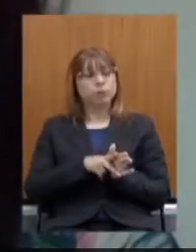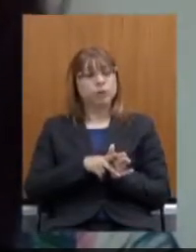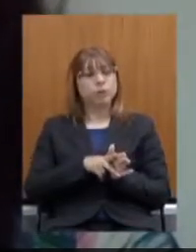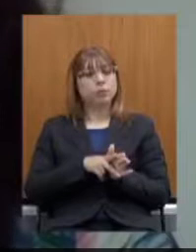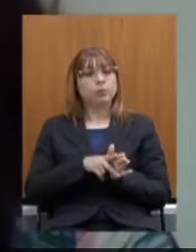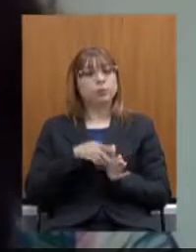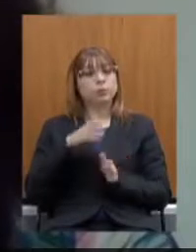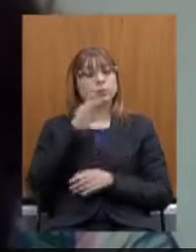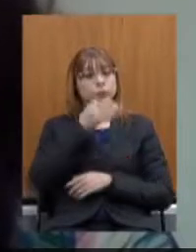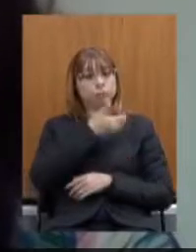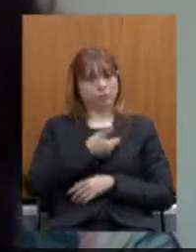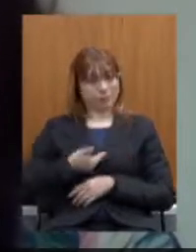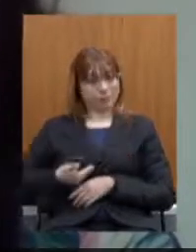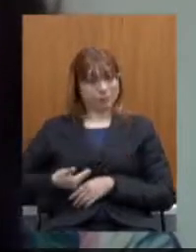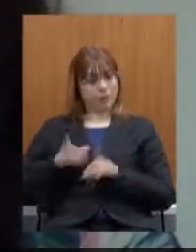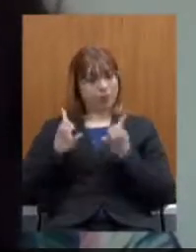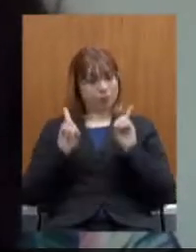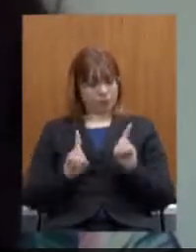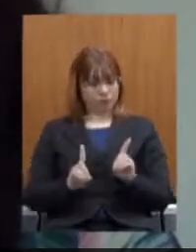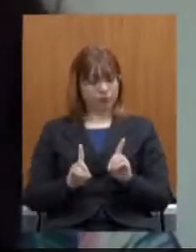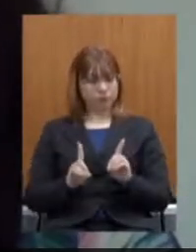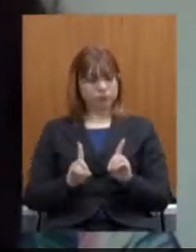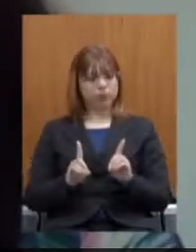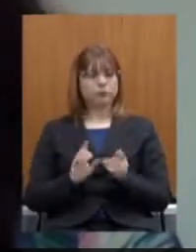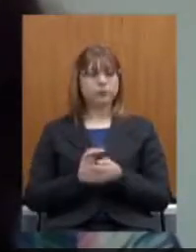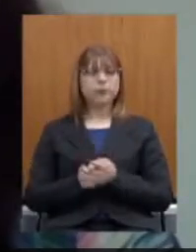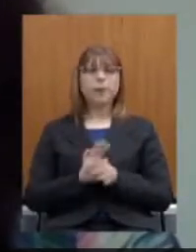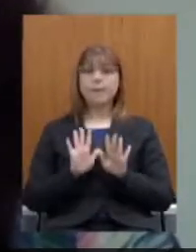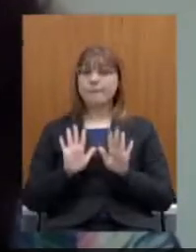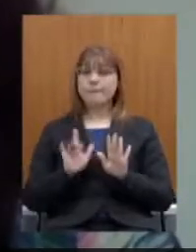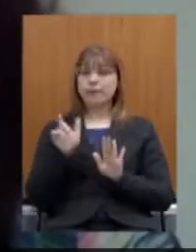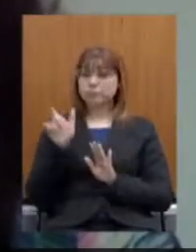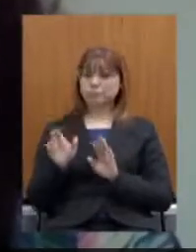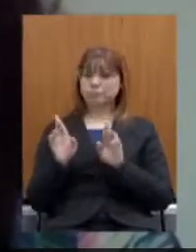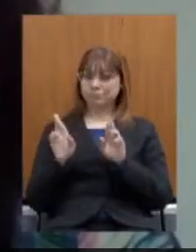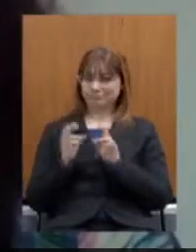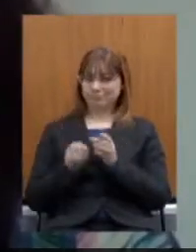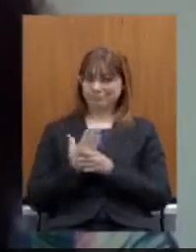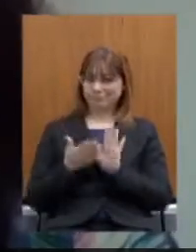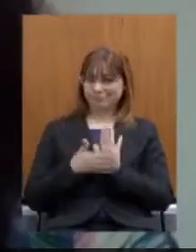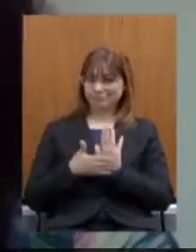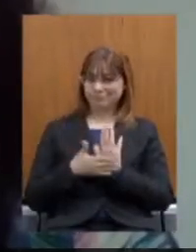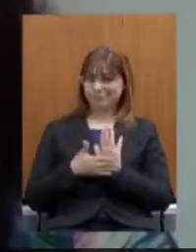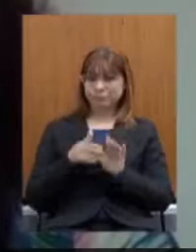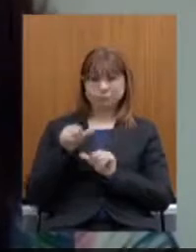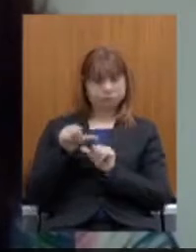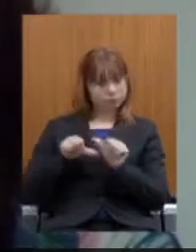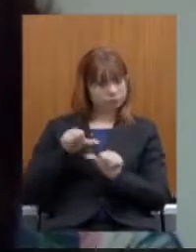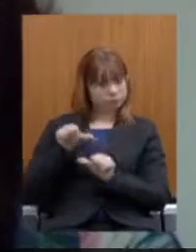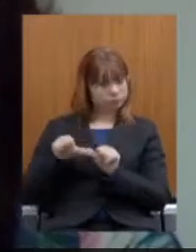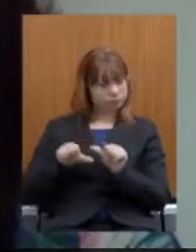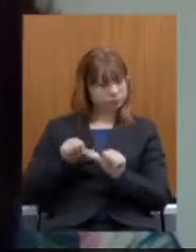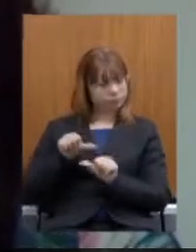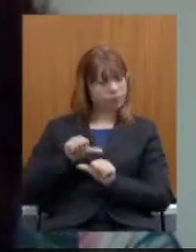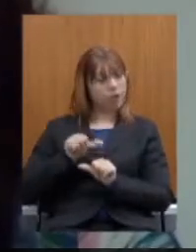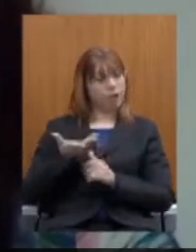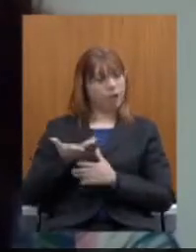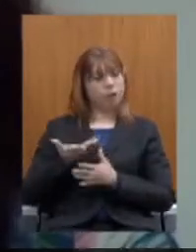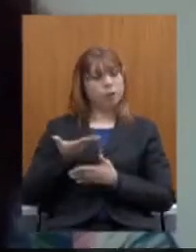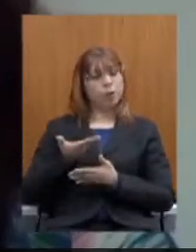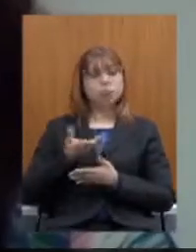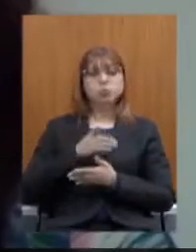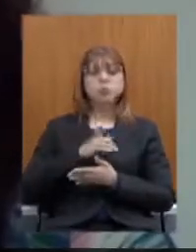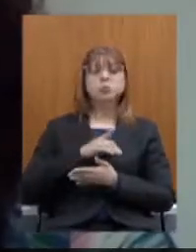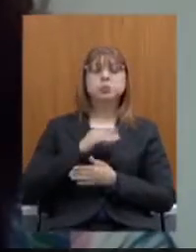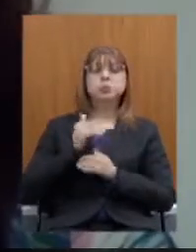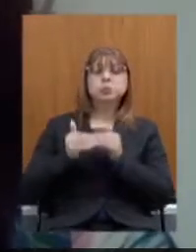deficiência. Mas o relator alterou a proposta, a reforma tramitou e só se deram conta